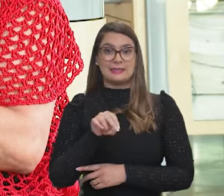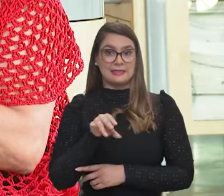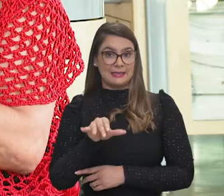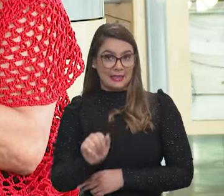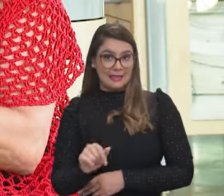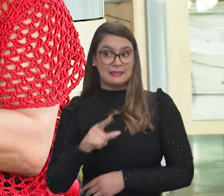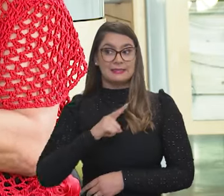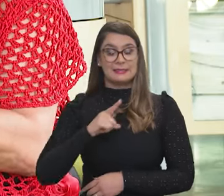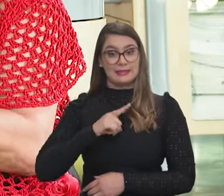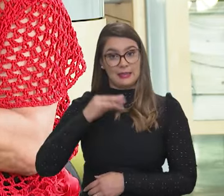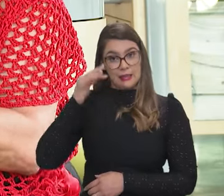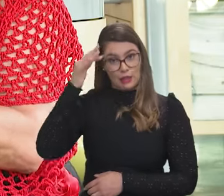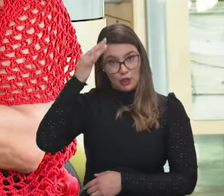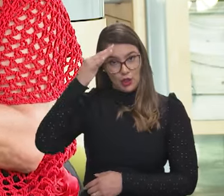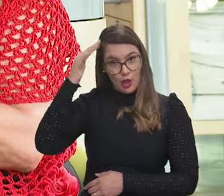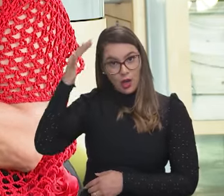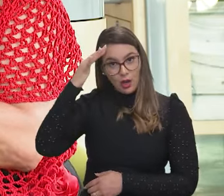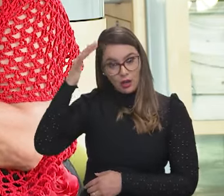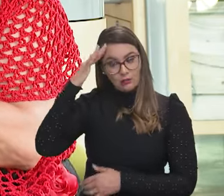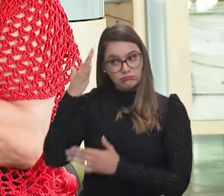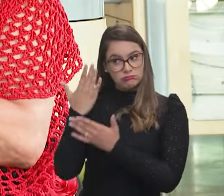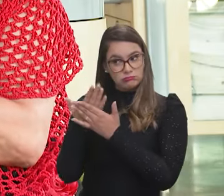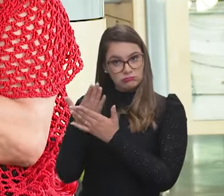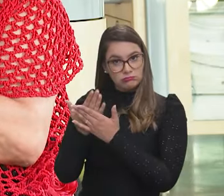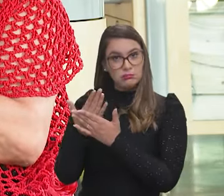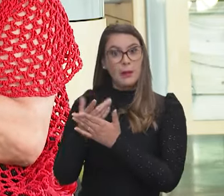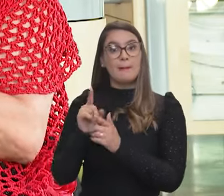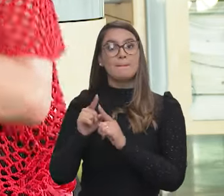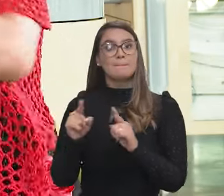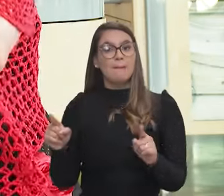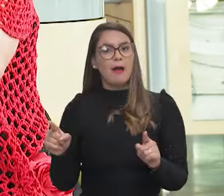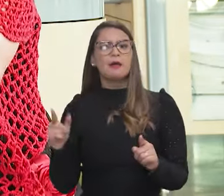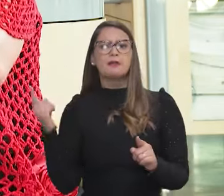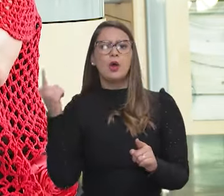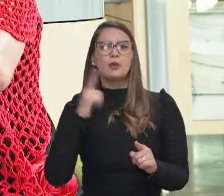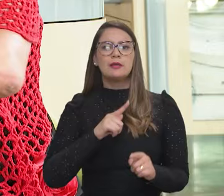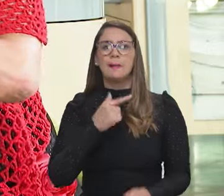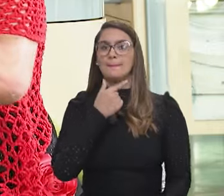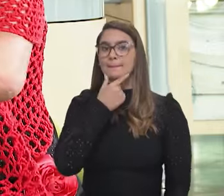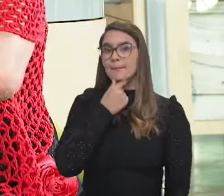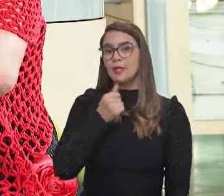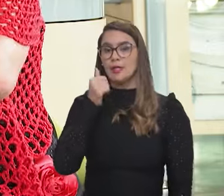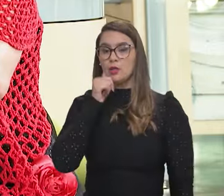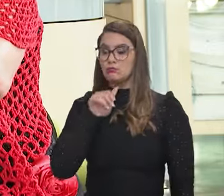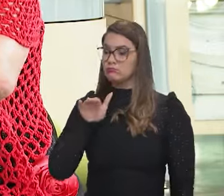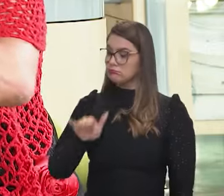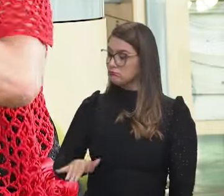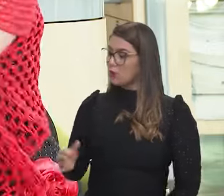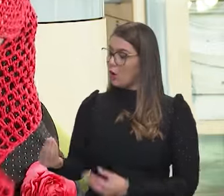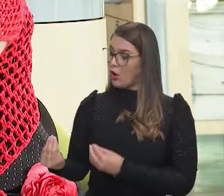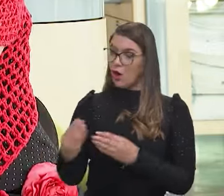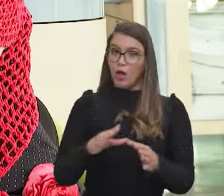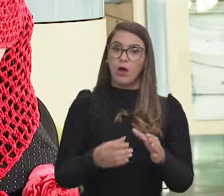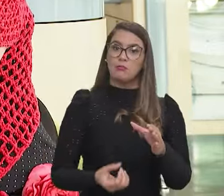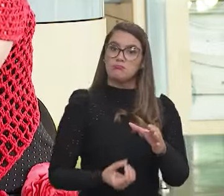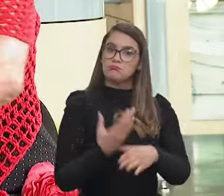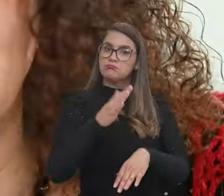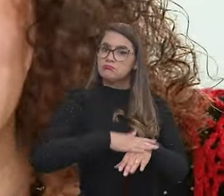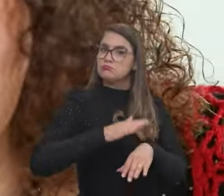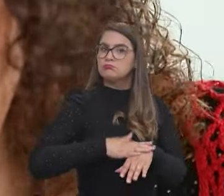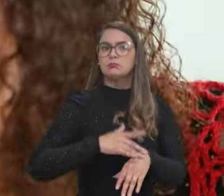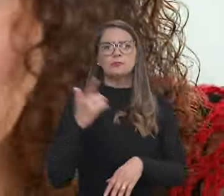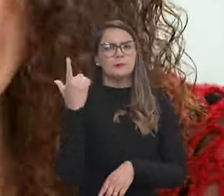só a parte teórica, você já coloca aquele determinado menino ou menina na produção,